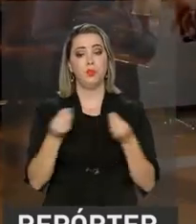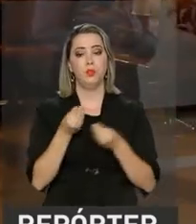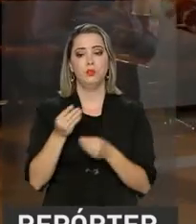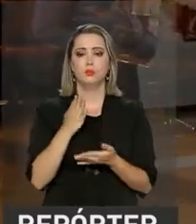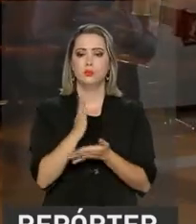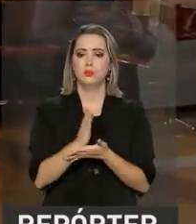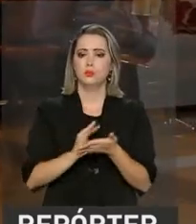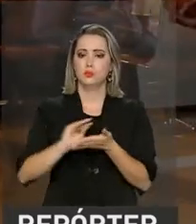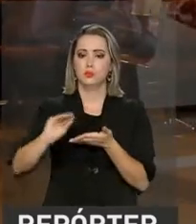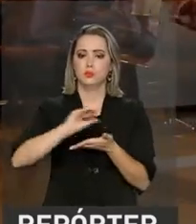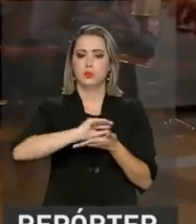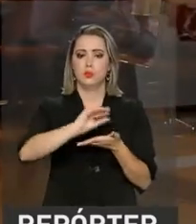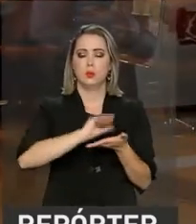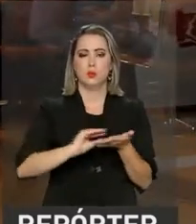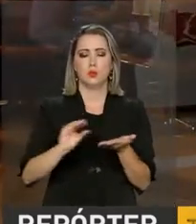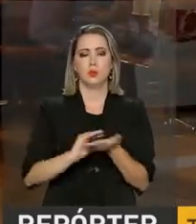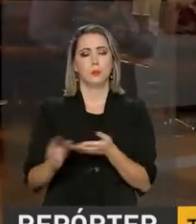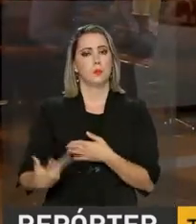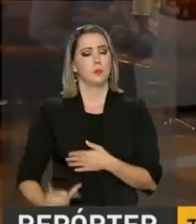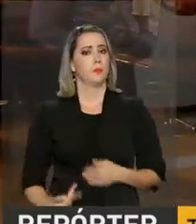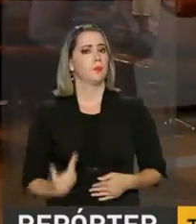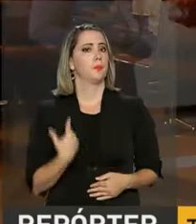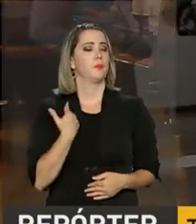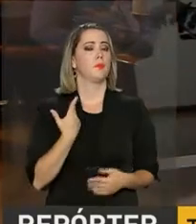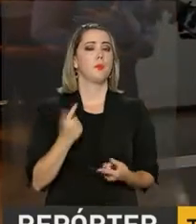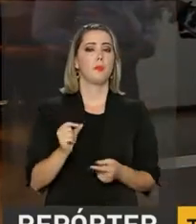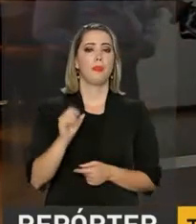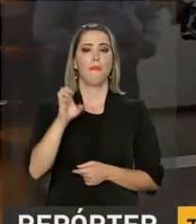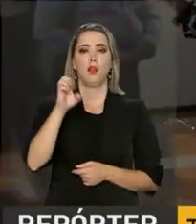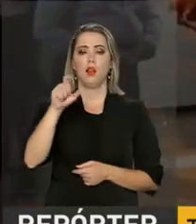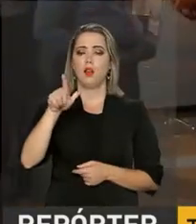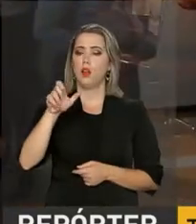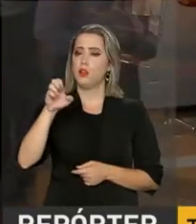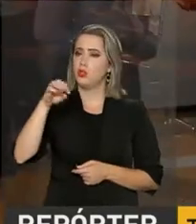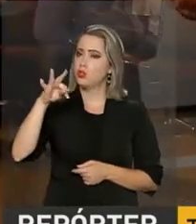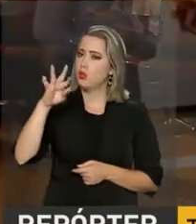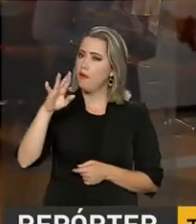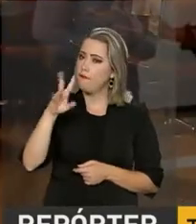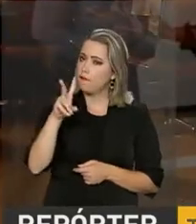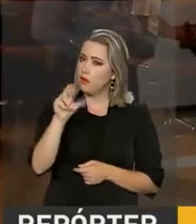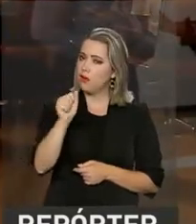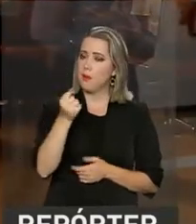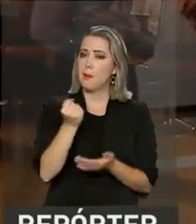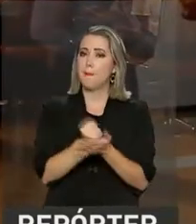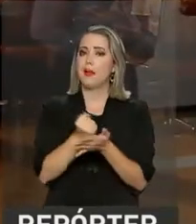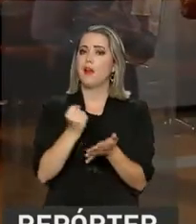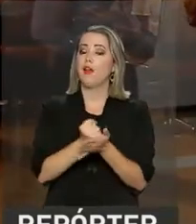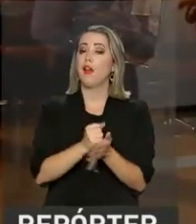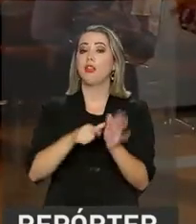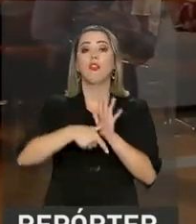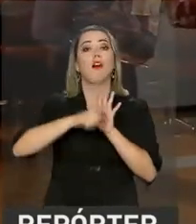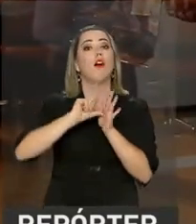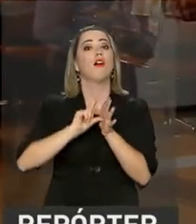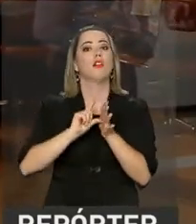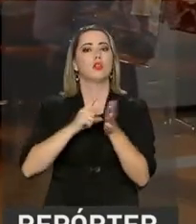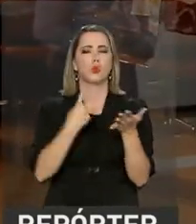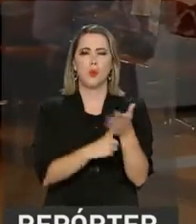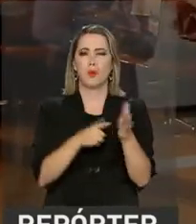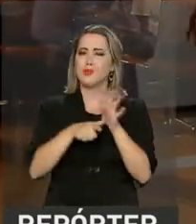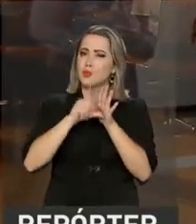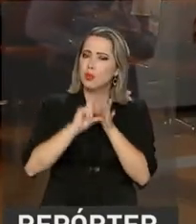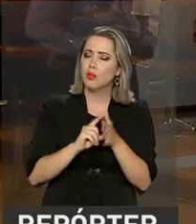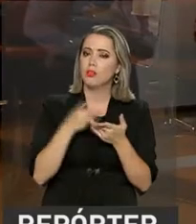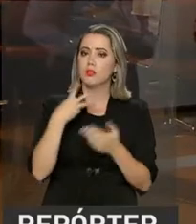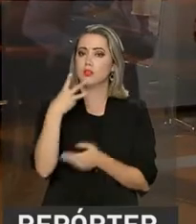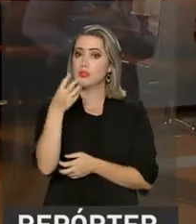de recursos para a realização de cirurgias eletivas, aquelas que são marcadas previamente. 360 milhões de reais